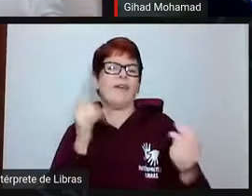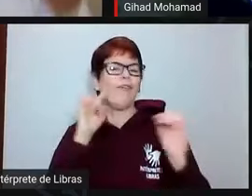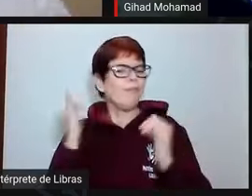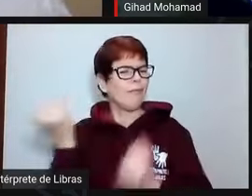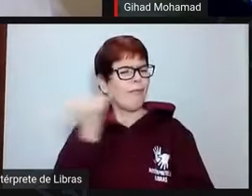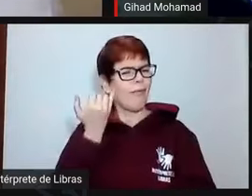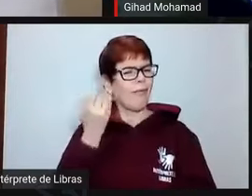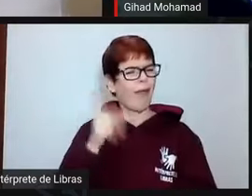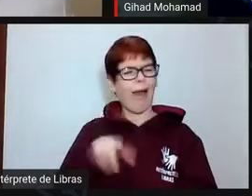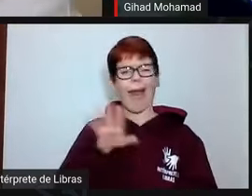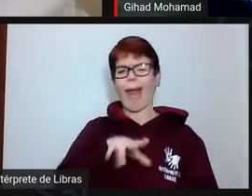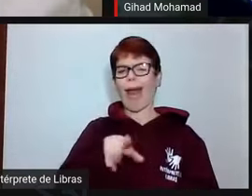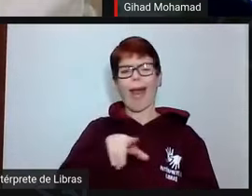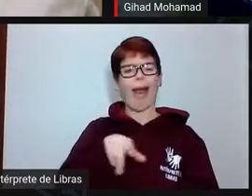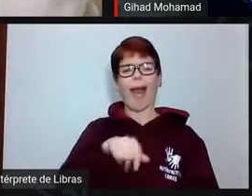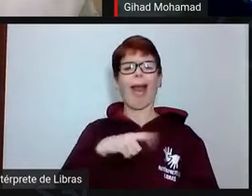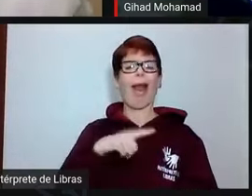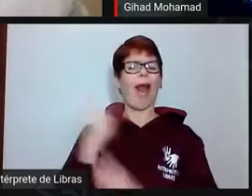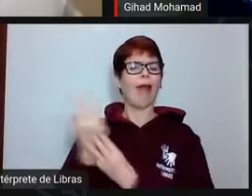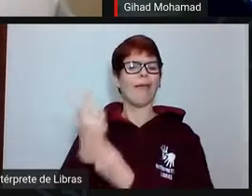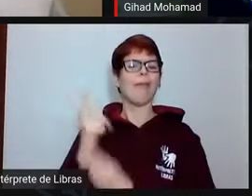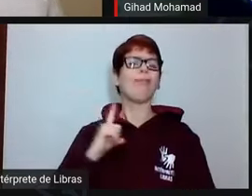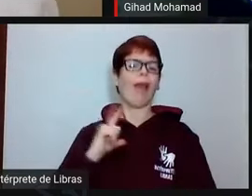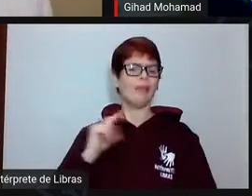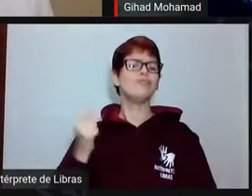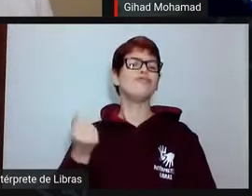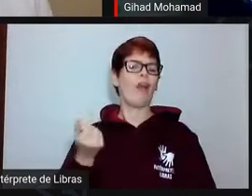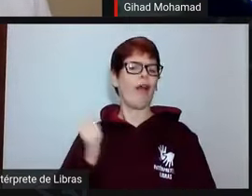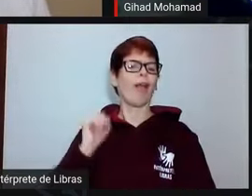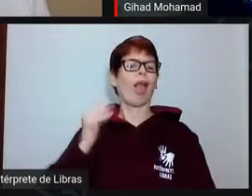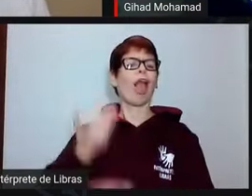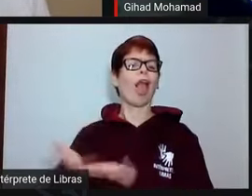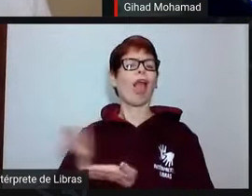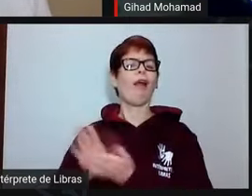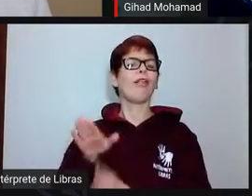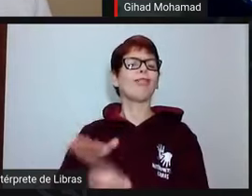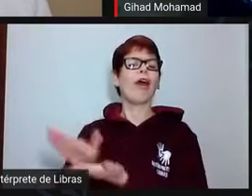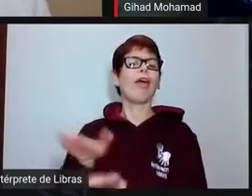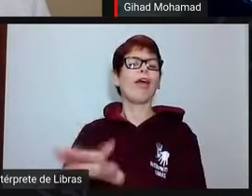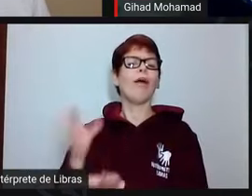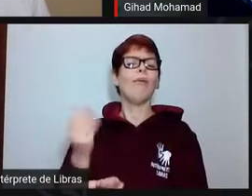ah, não, mas a universidade tem dinheiro, dá para tirar. Está gastando demais, dá para tirar.